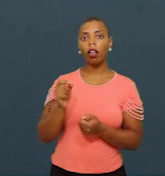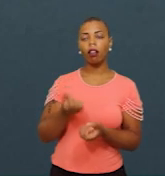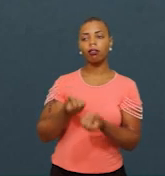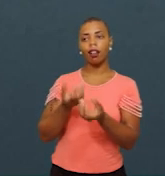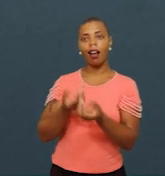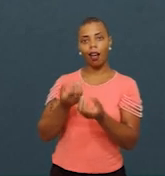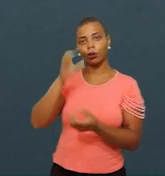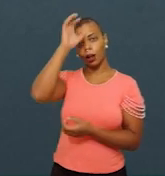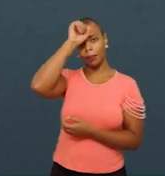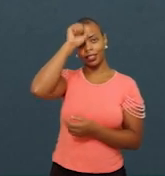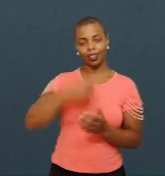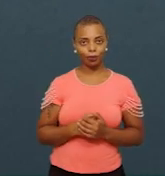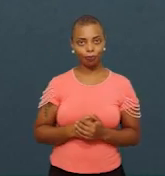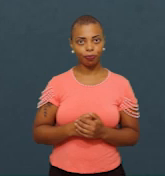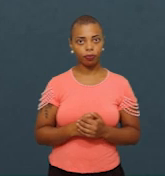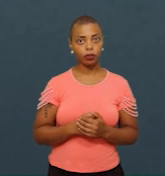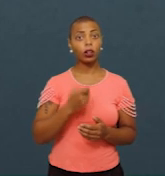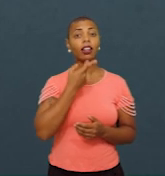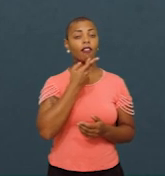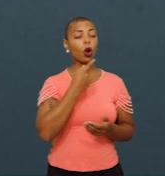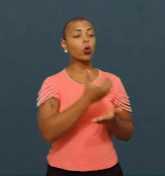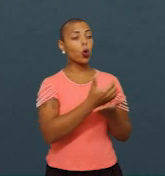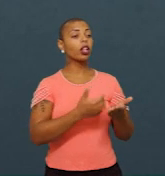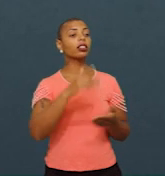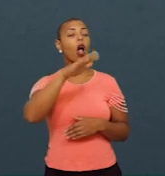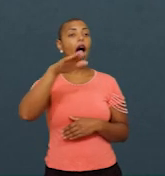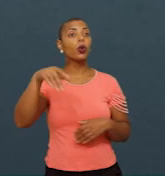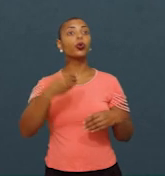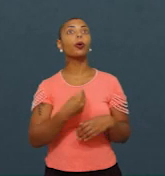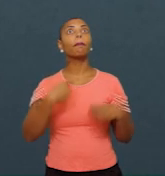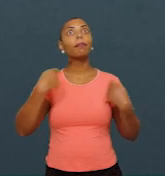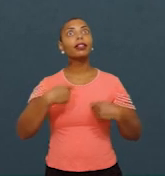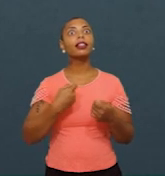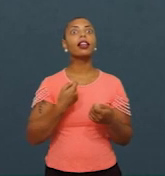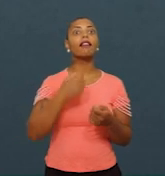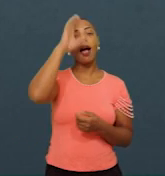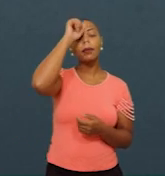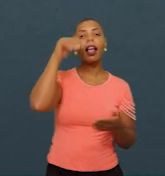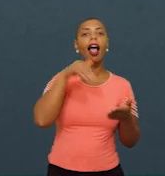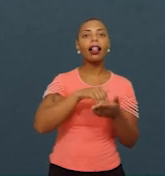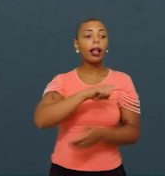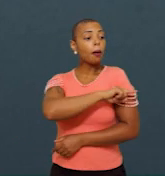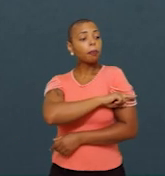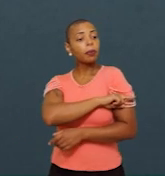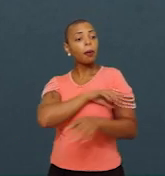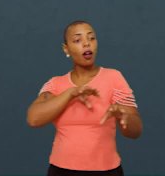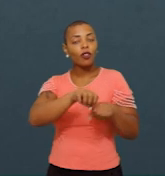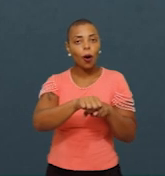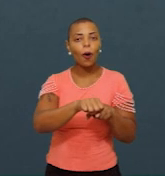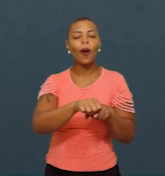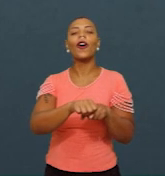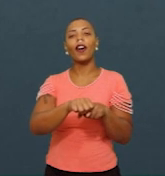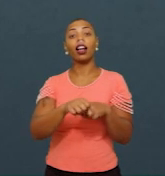O que você disse no seu currículo que seu aluno tinha que ter aprendido até, por exemplo, final do primeiro ano? E você tem que